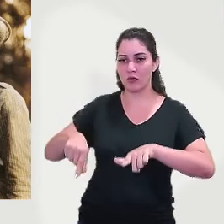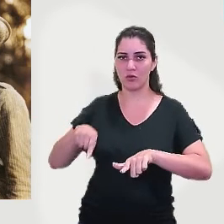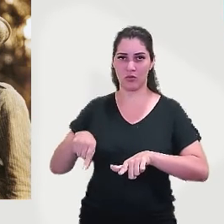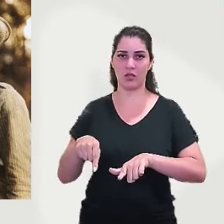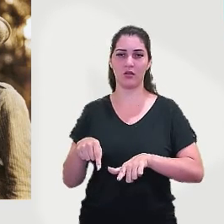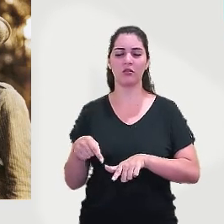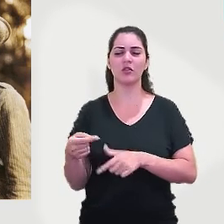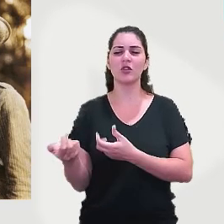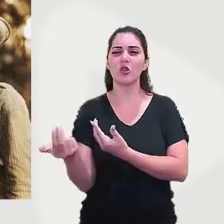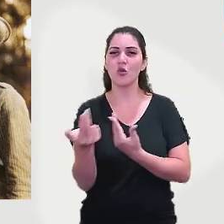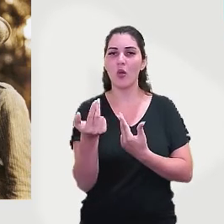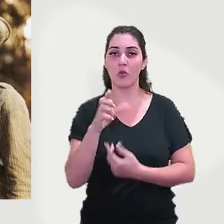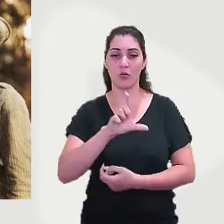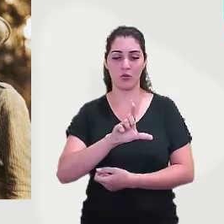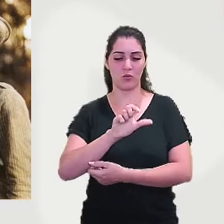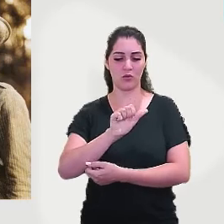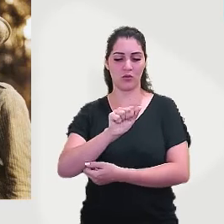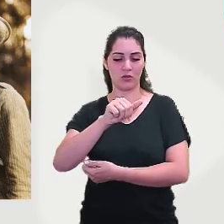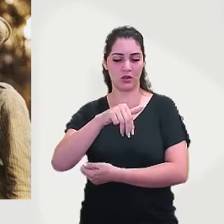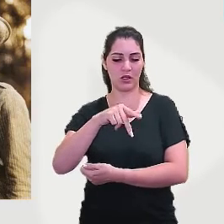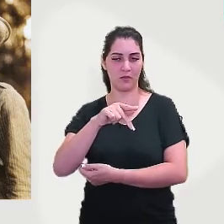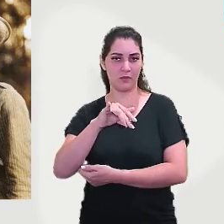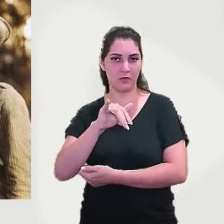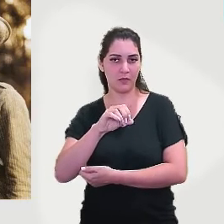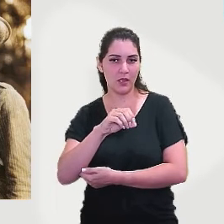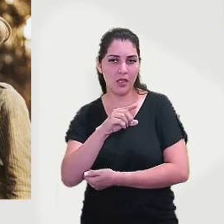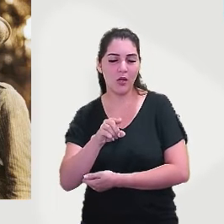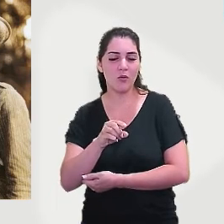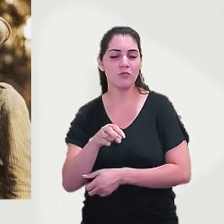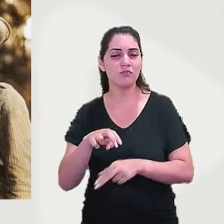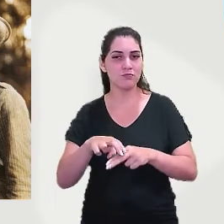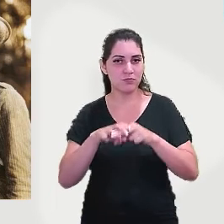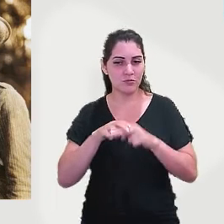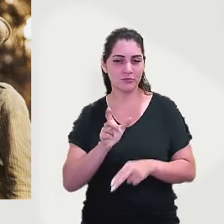Lampião, por isso que ficou conhecido como Lampião.